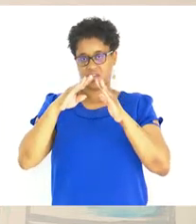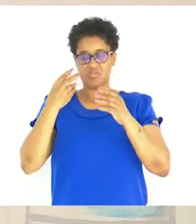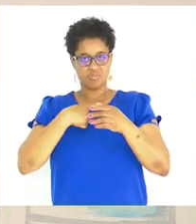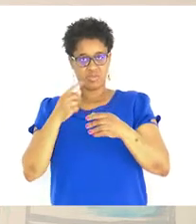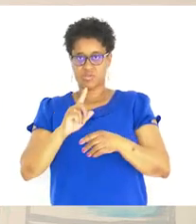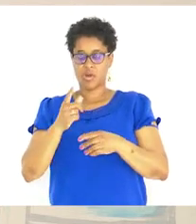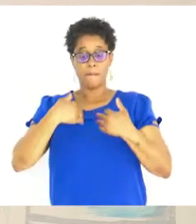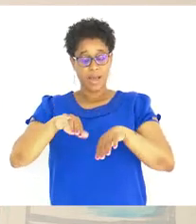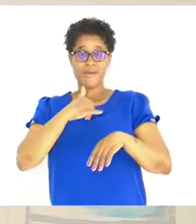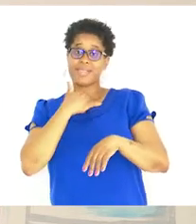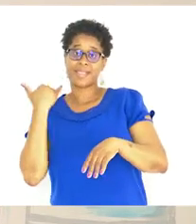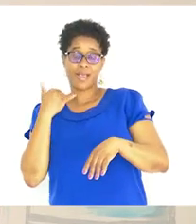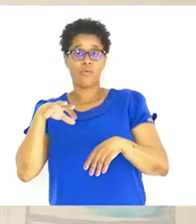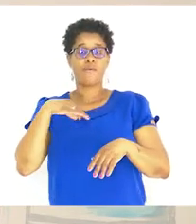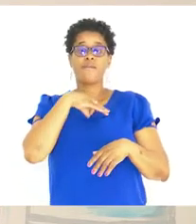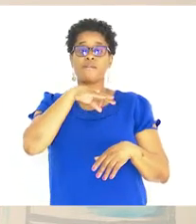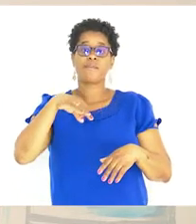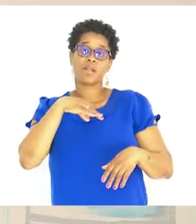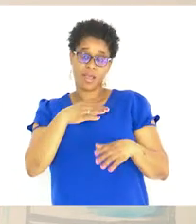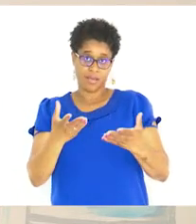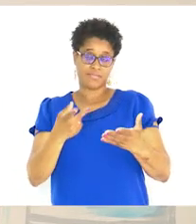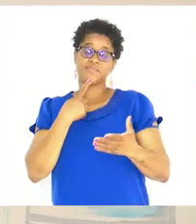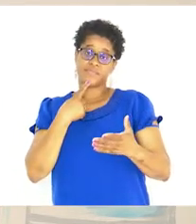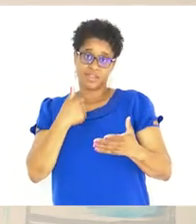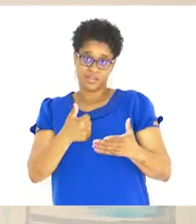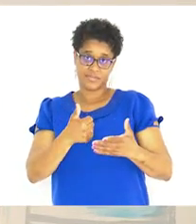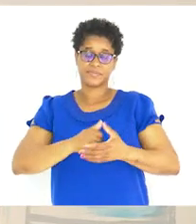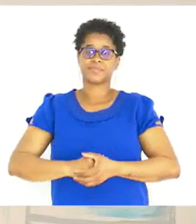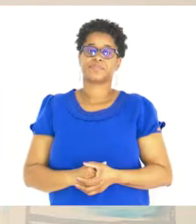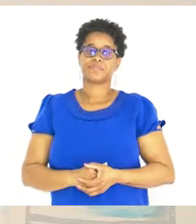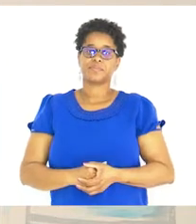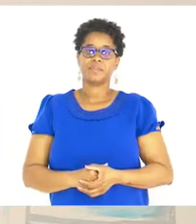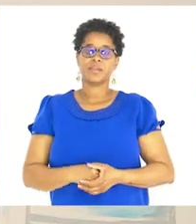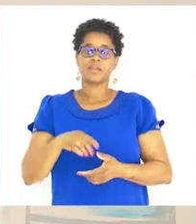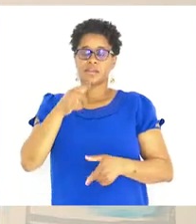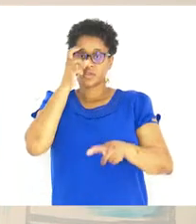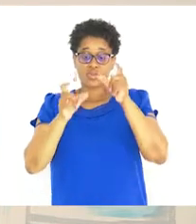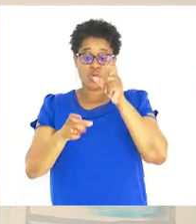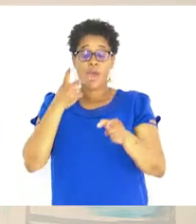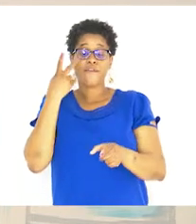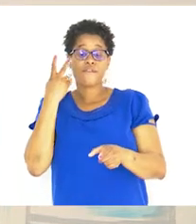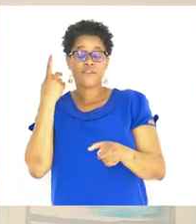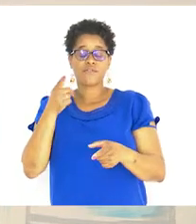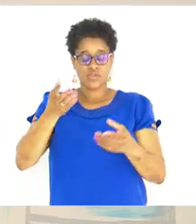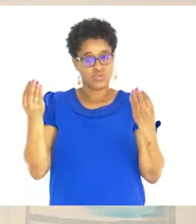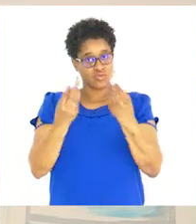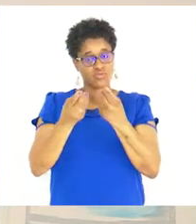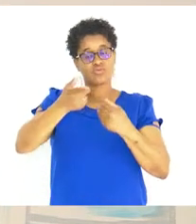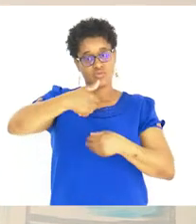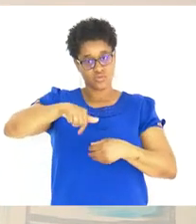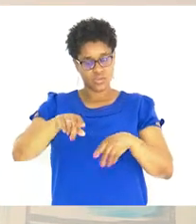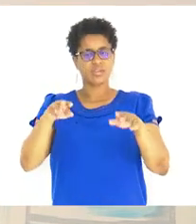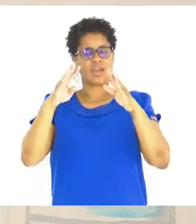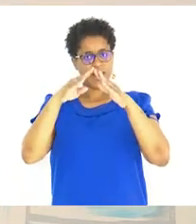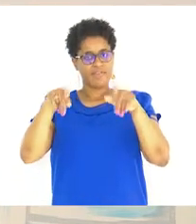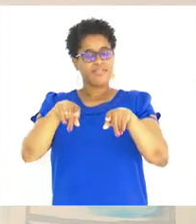tio É o meu Parente Estão a entender? As pessoas Que vivem conosco Na mesma